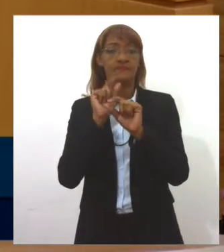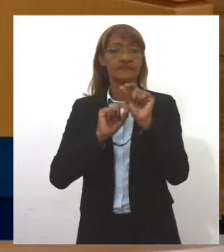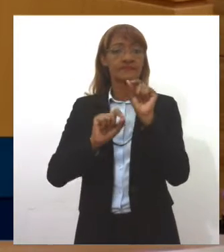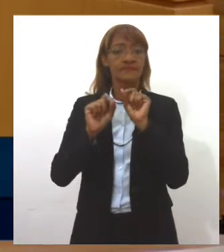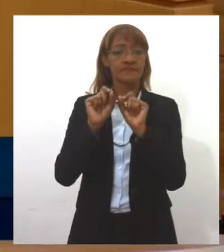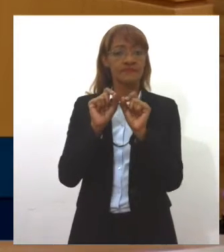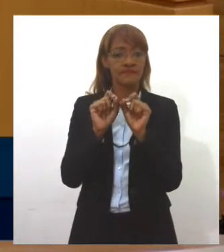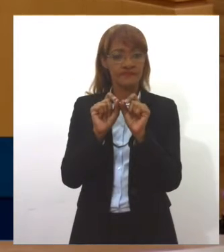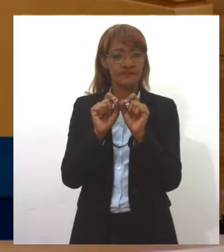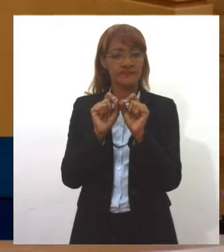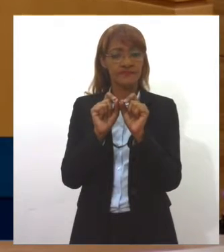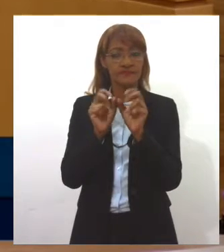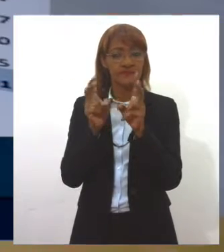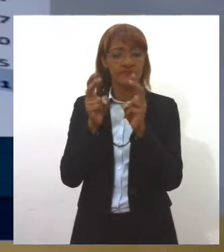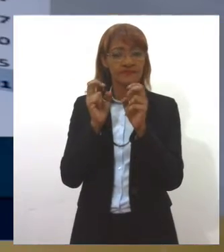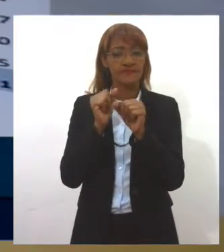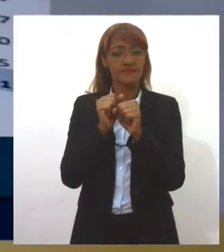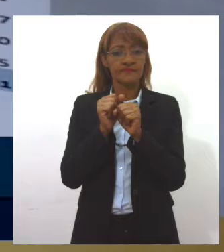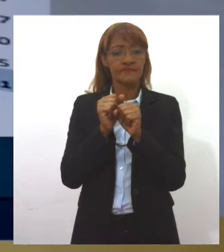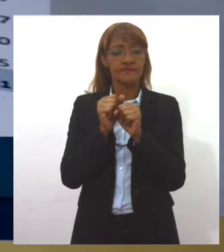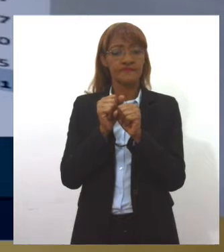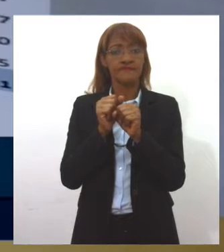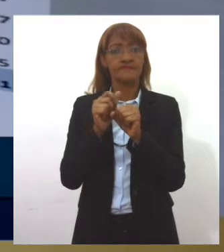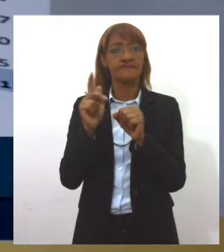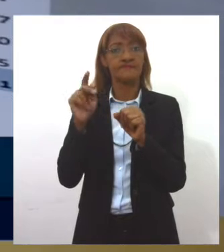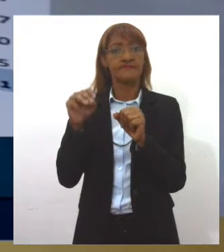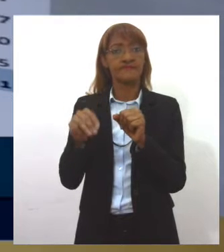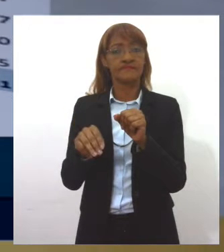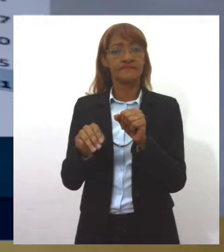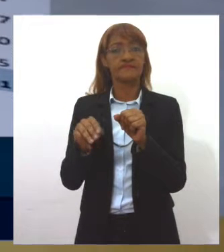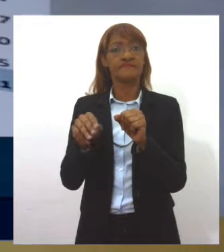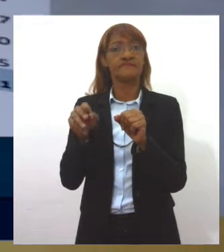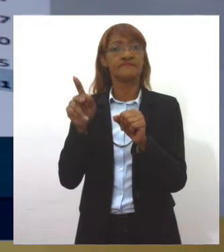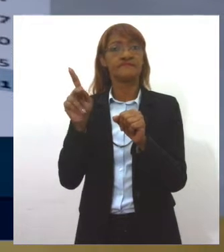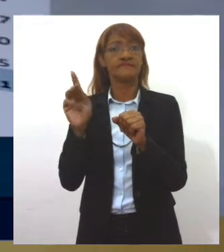tabela que consta a PMPF médio.